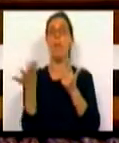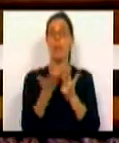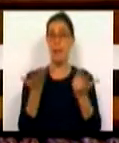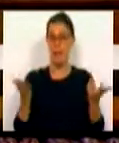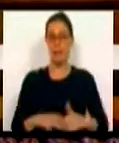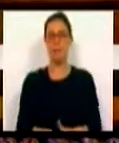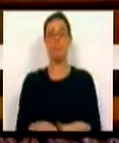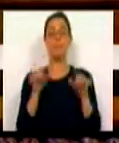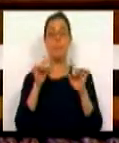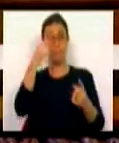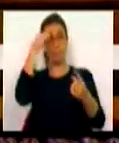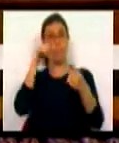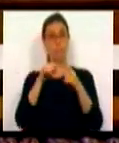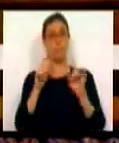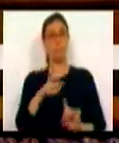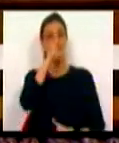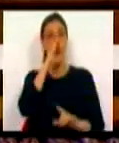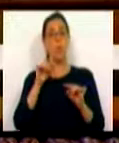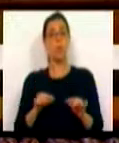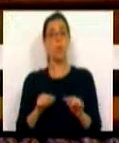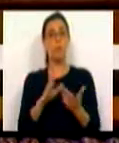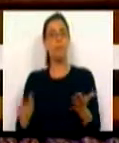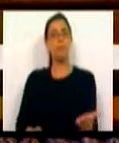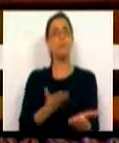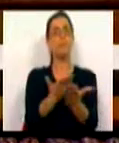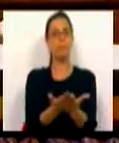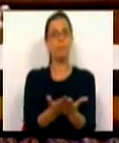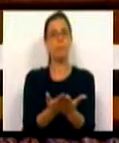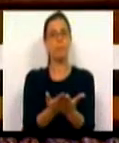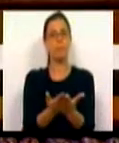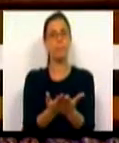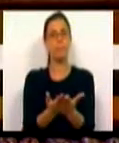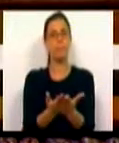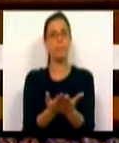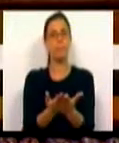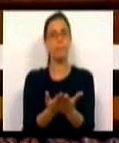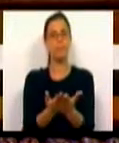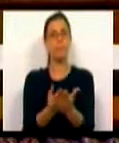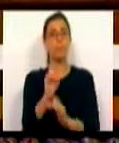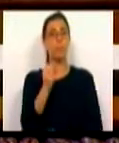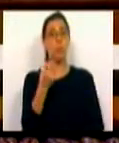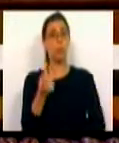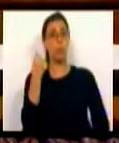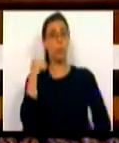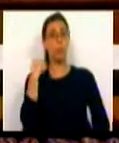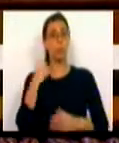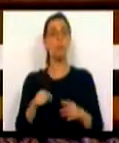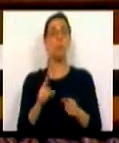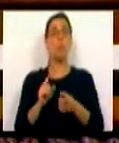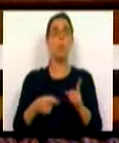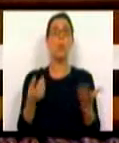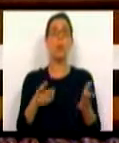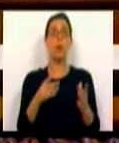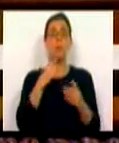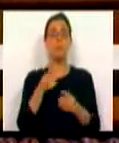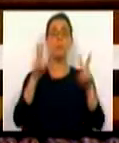E foi nesse sentido que este Governo apresentou, em outubro passado, aquilo que